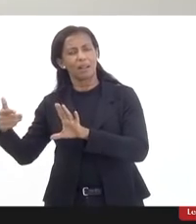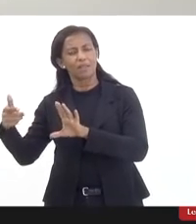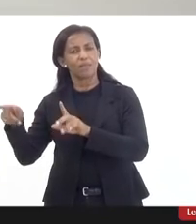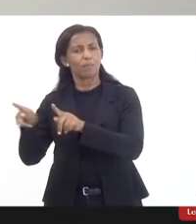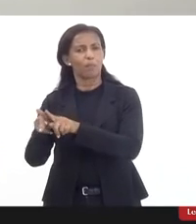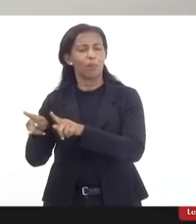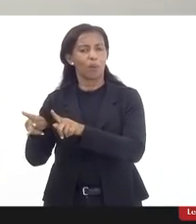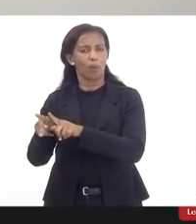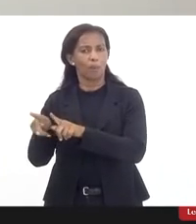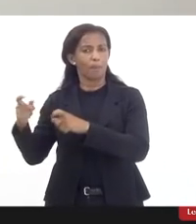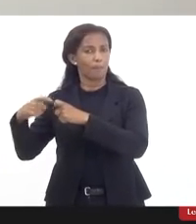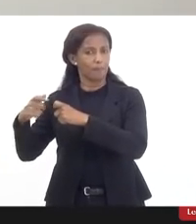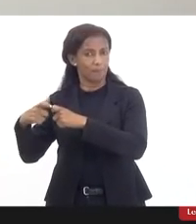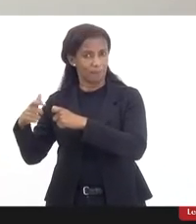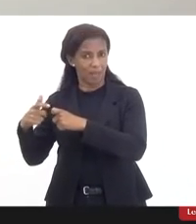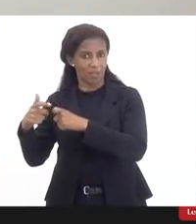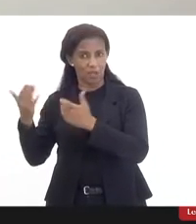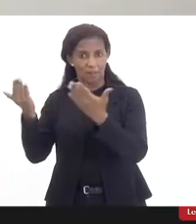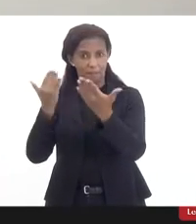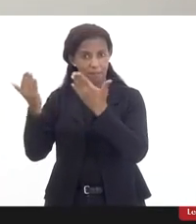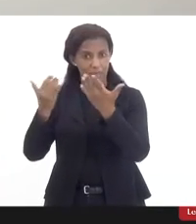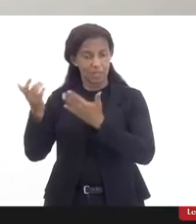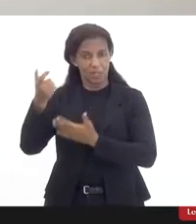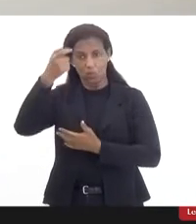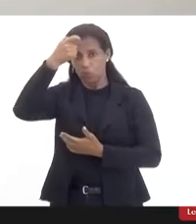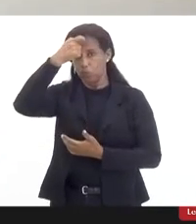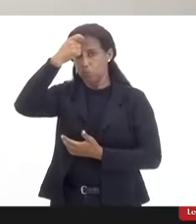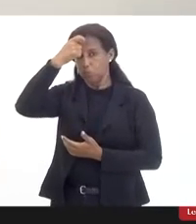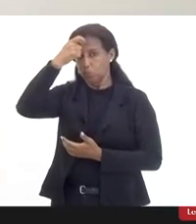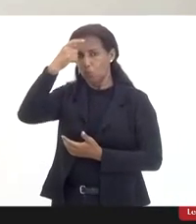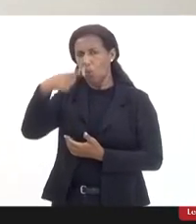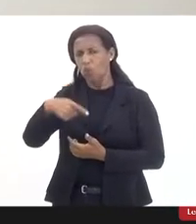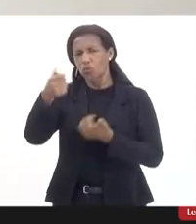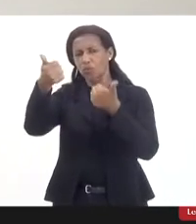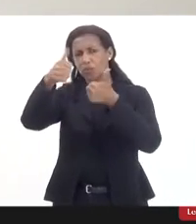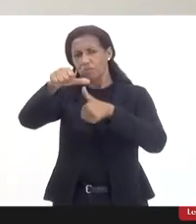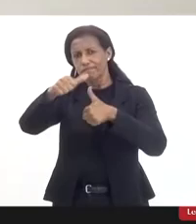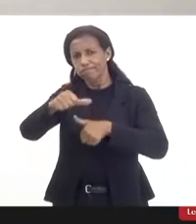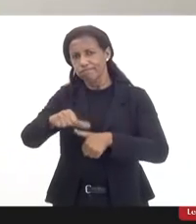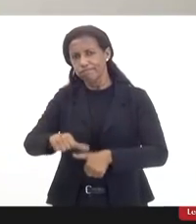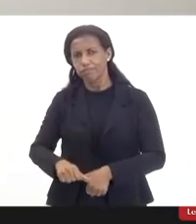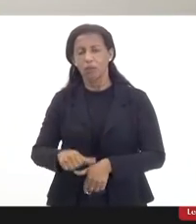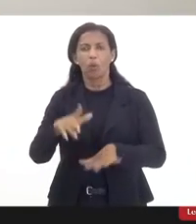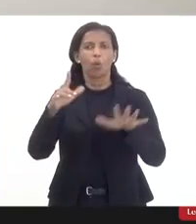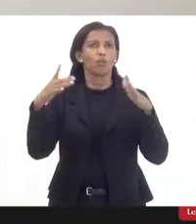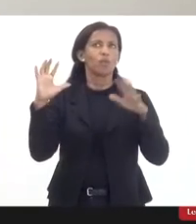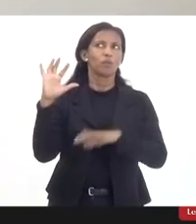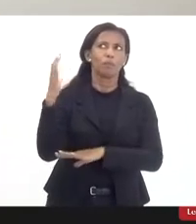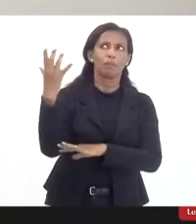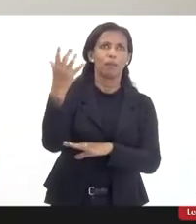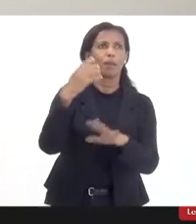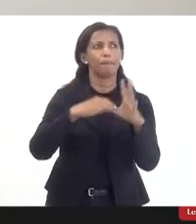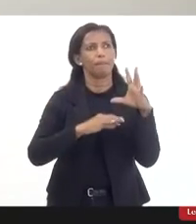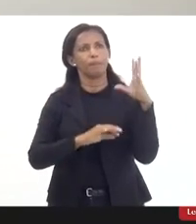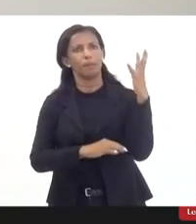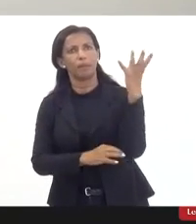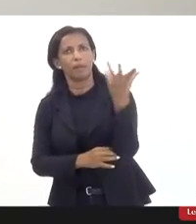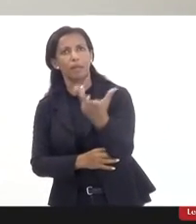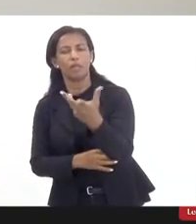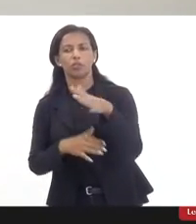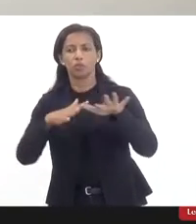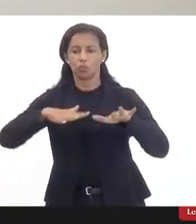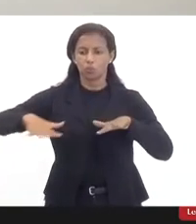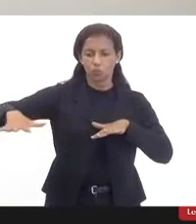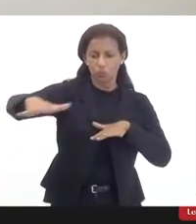para uma classificação biopsicossocial, onde você faz uma análise hoje do meio ambiente, onde você faz uma análise do